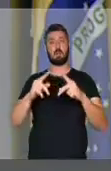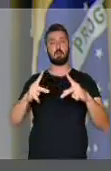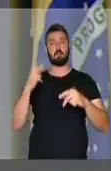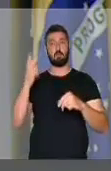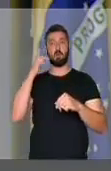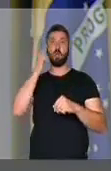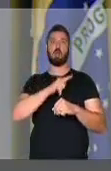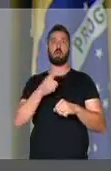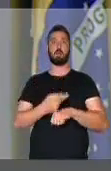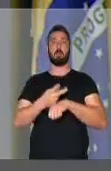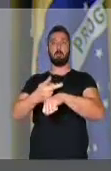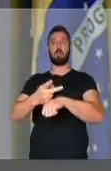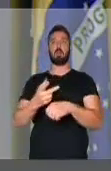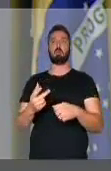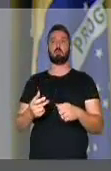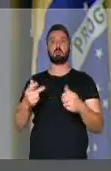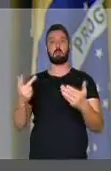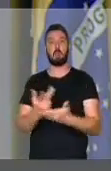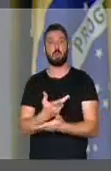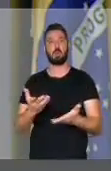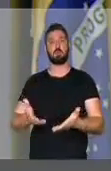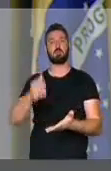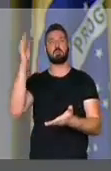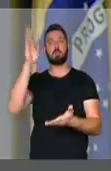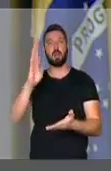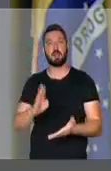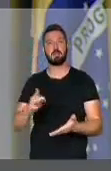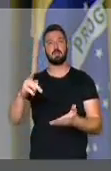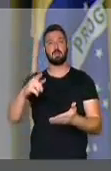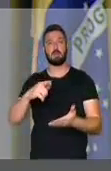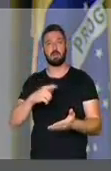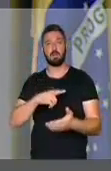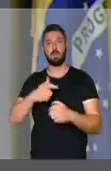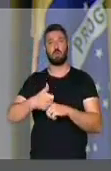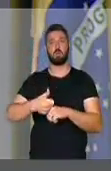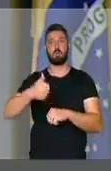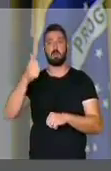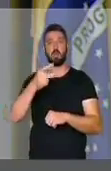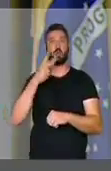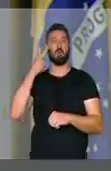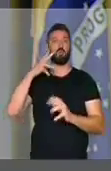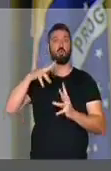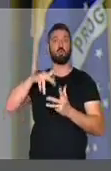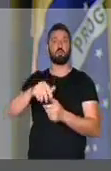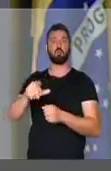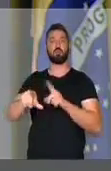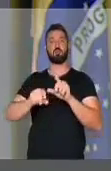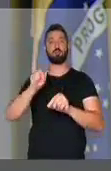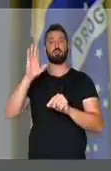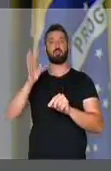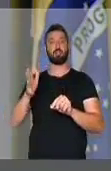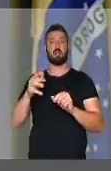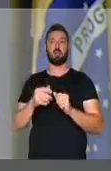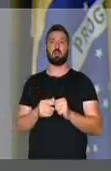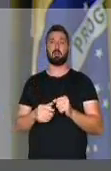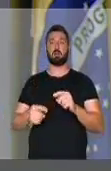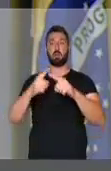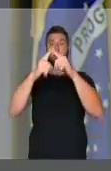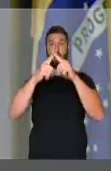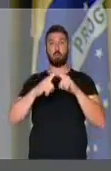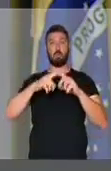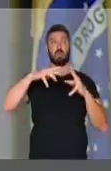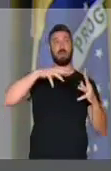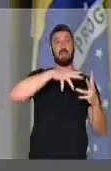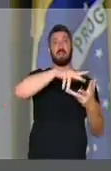por isso que está acontecendo. O Brasil tem os melhores vinhos do mundo escolhidos em concurso